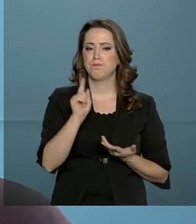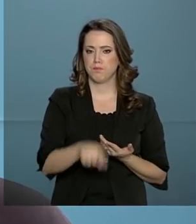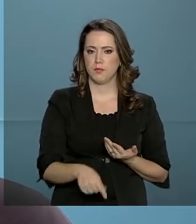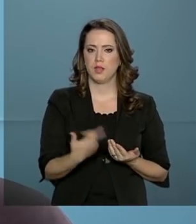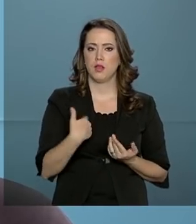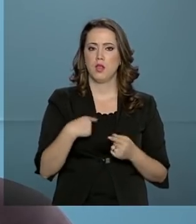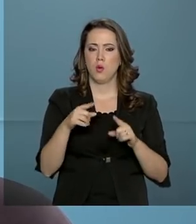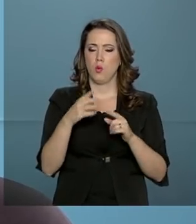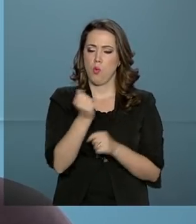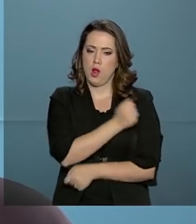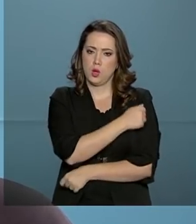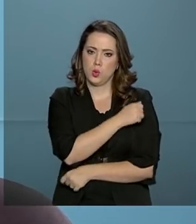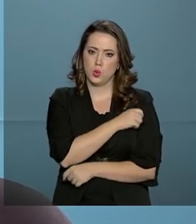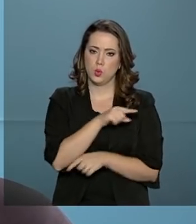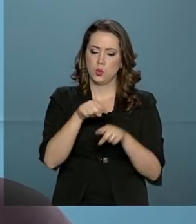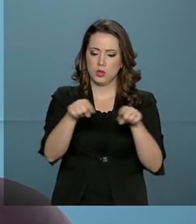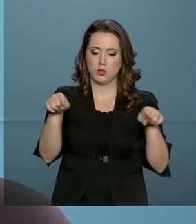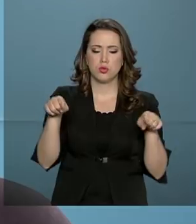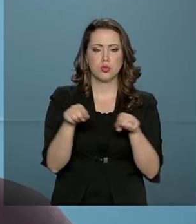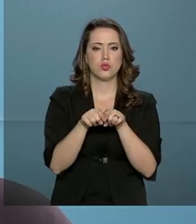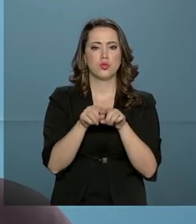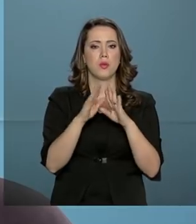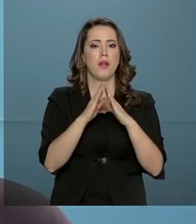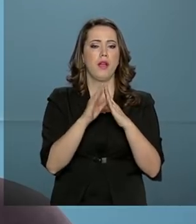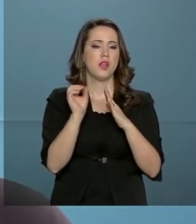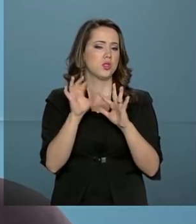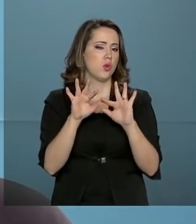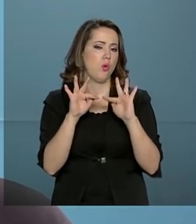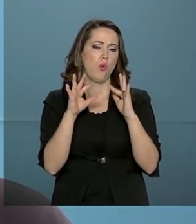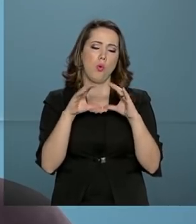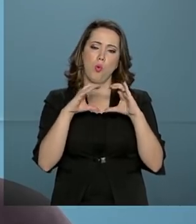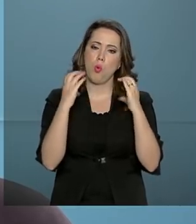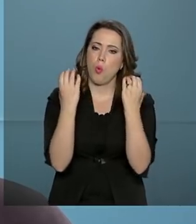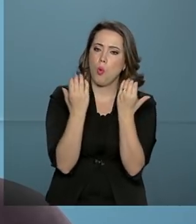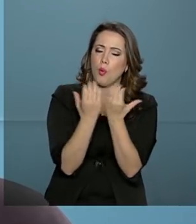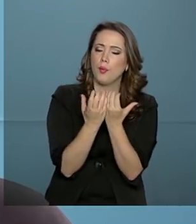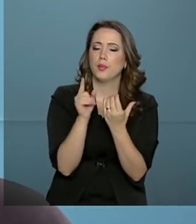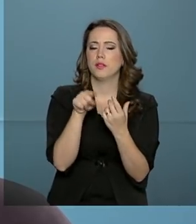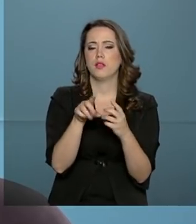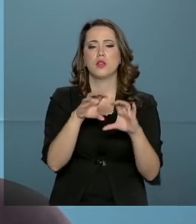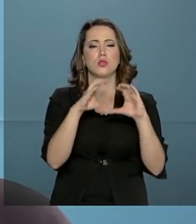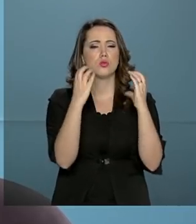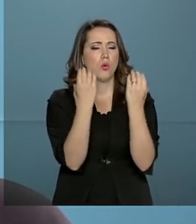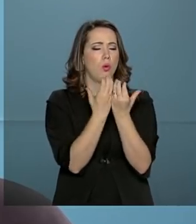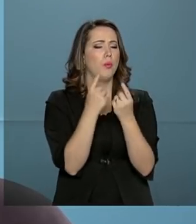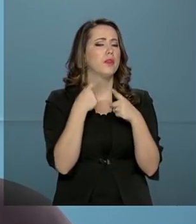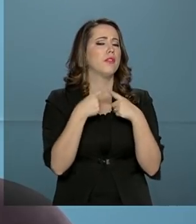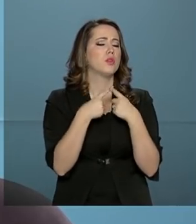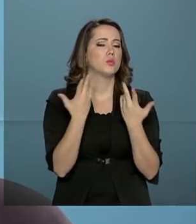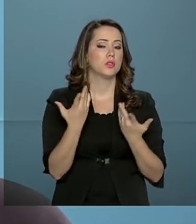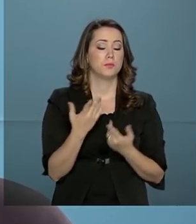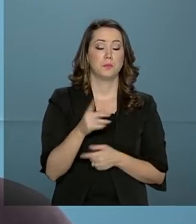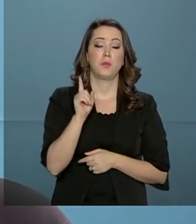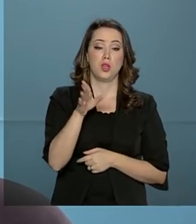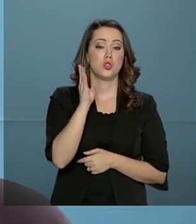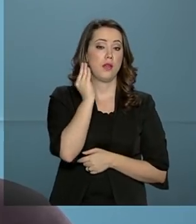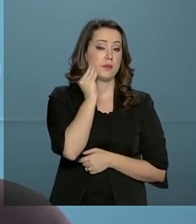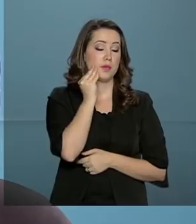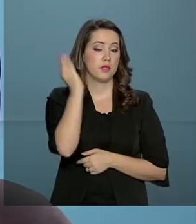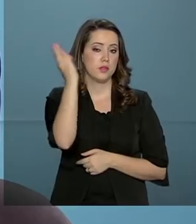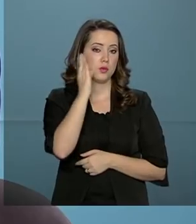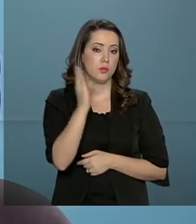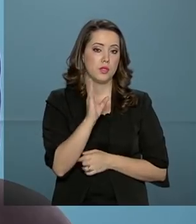de uma casa, de uma comunidade que decide pelo ensino domiciliar. Comunidade, porque nós já temos algumas experiências no Brasil, de